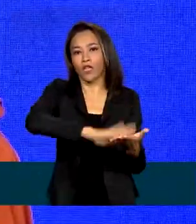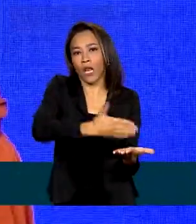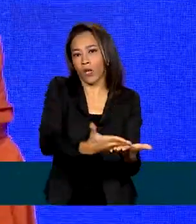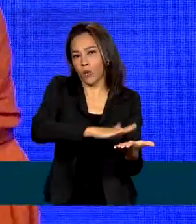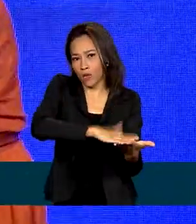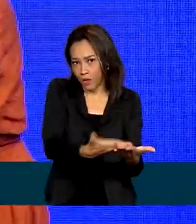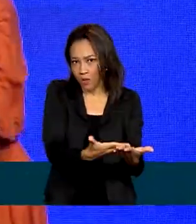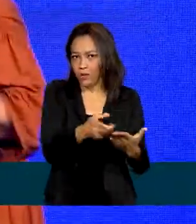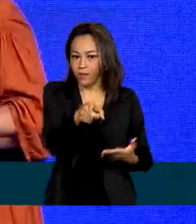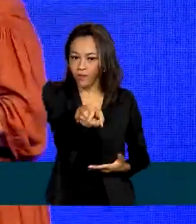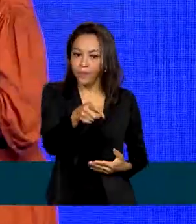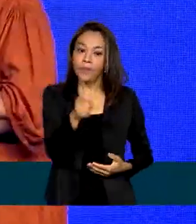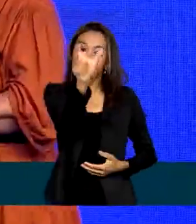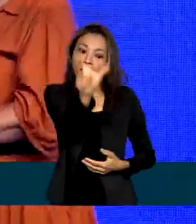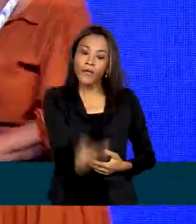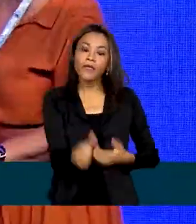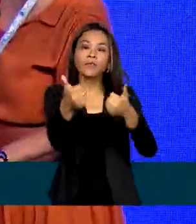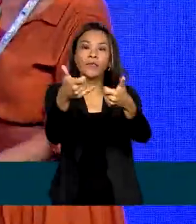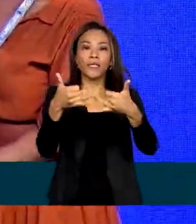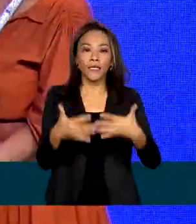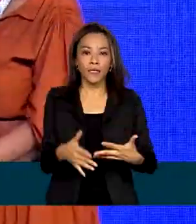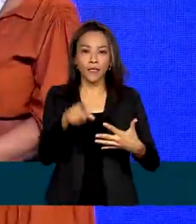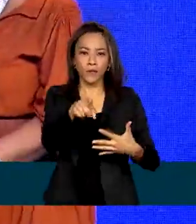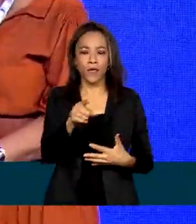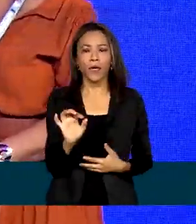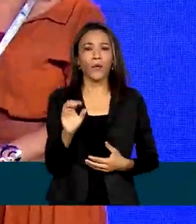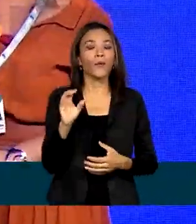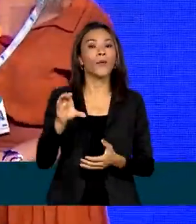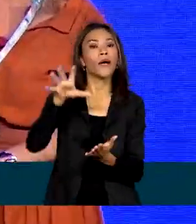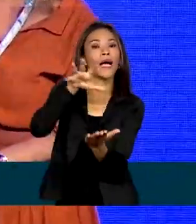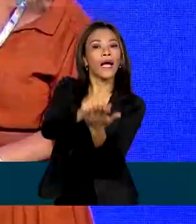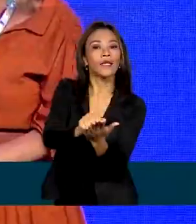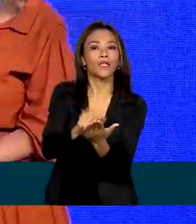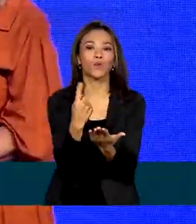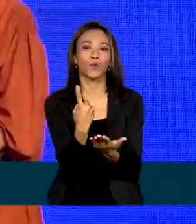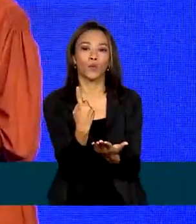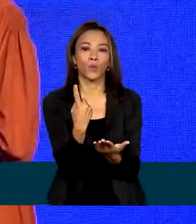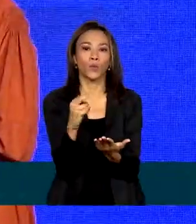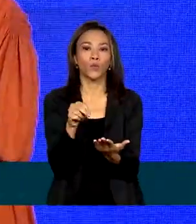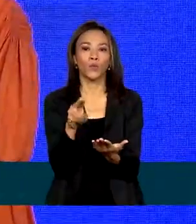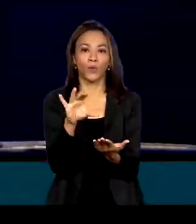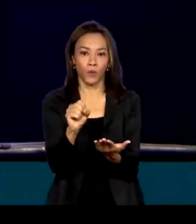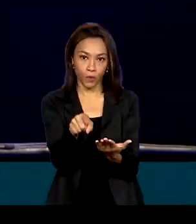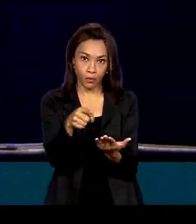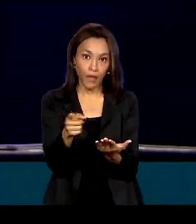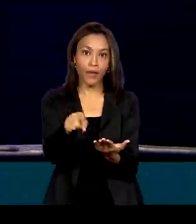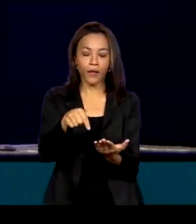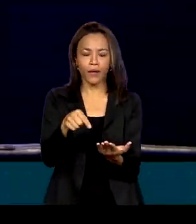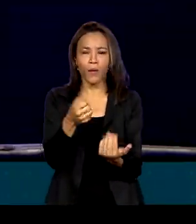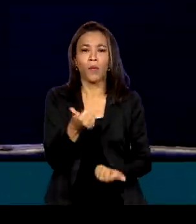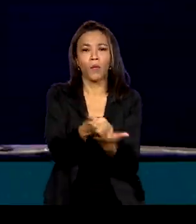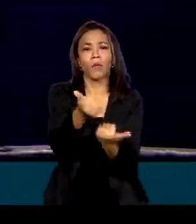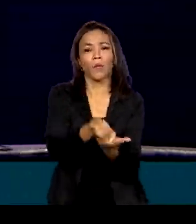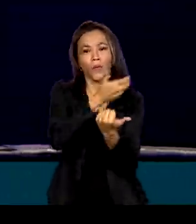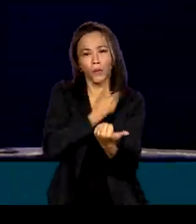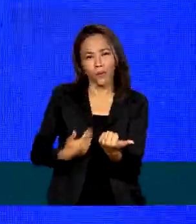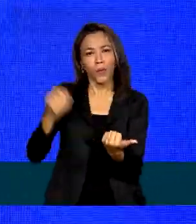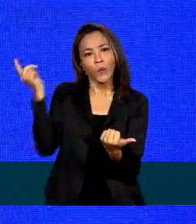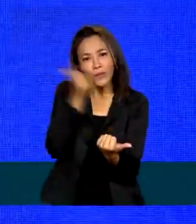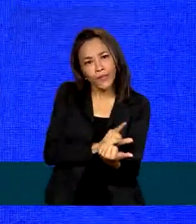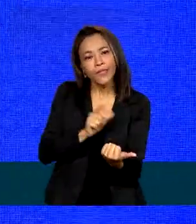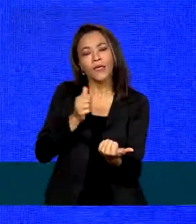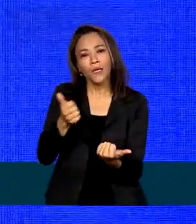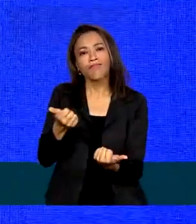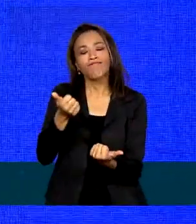revisão do Cadastro Único para garantir que os programas sociais do governo cheguem a quem realmente precisa.